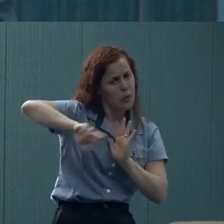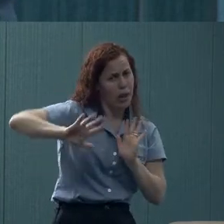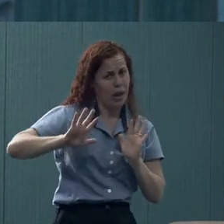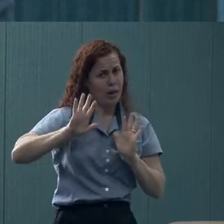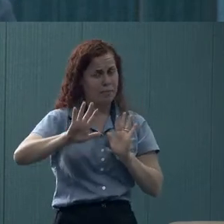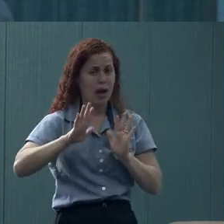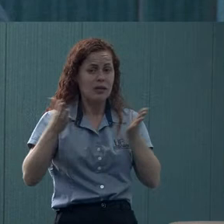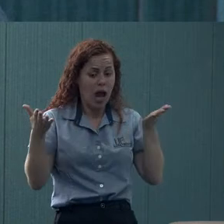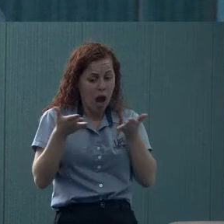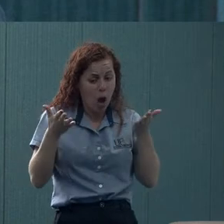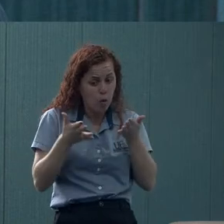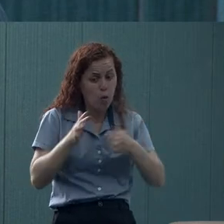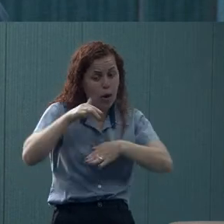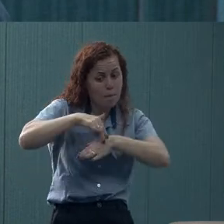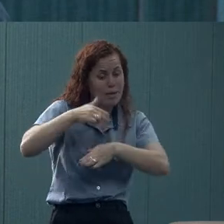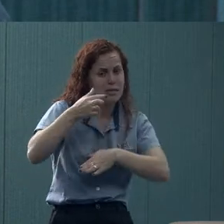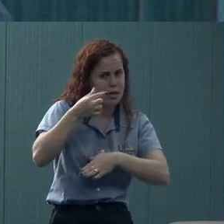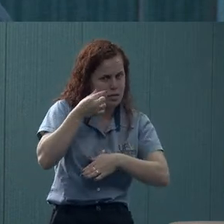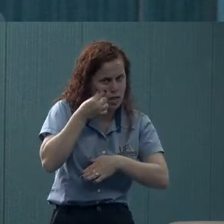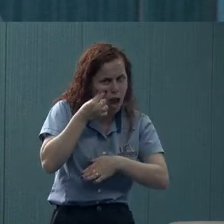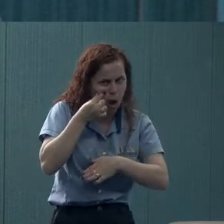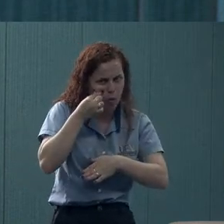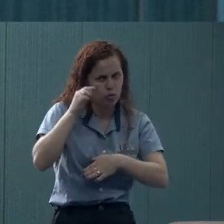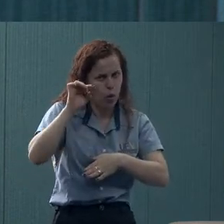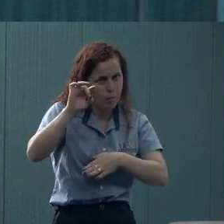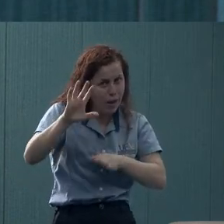está fazendo agora somente atendimento presencial.